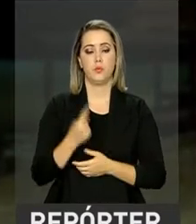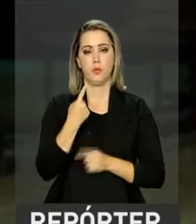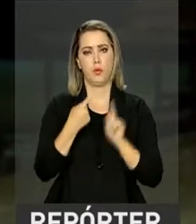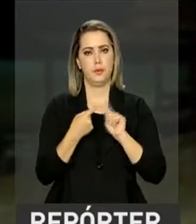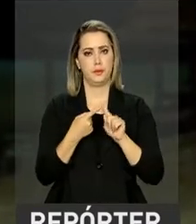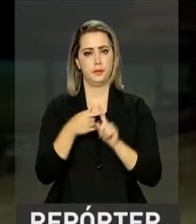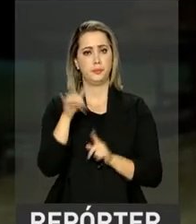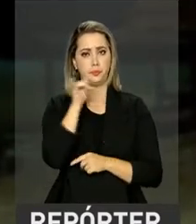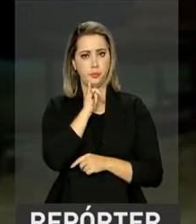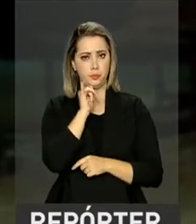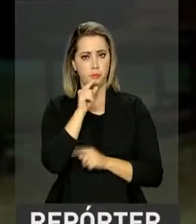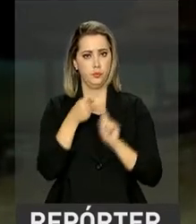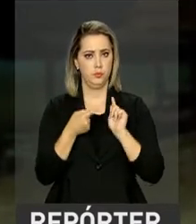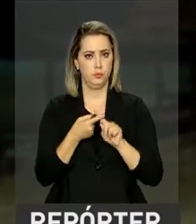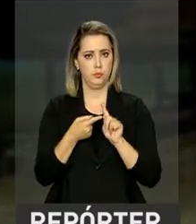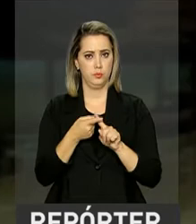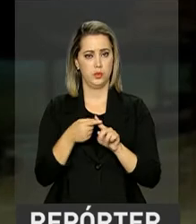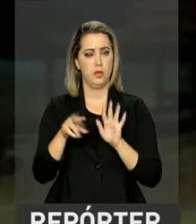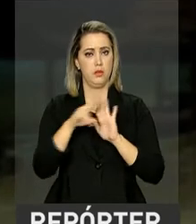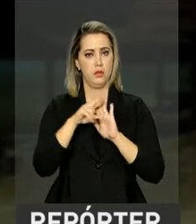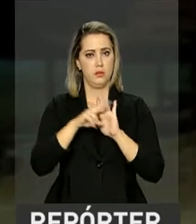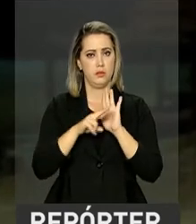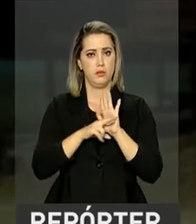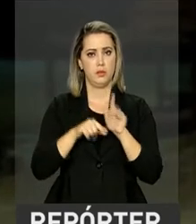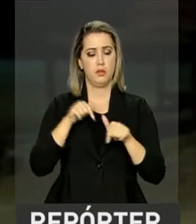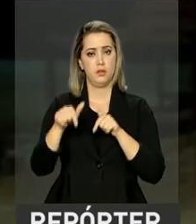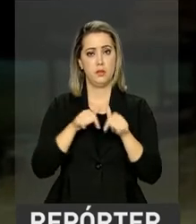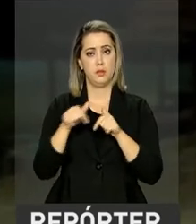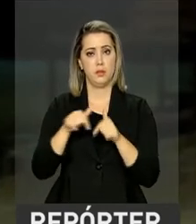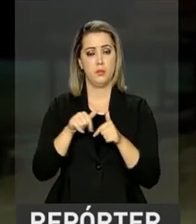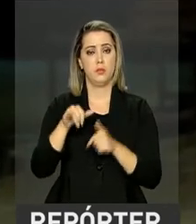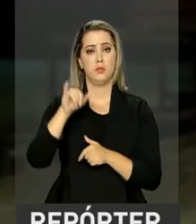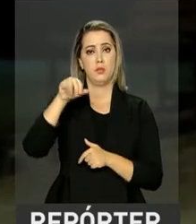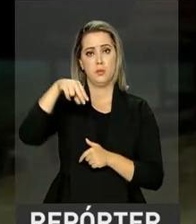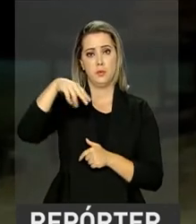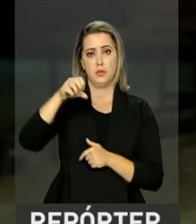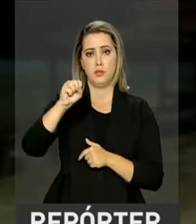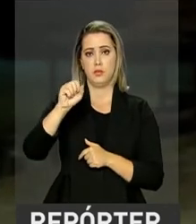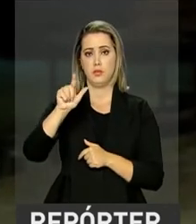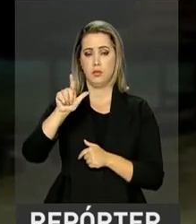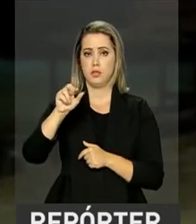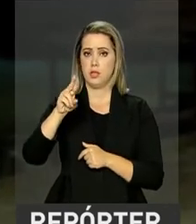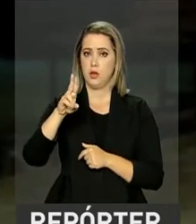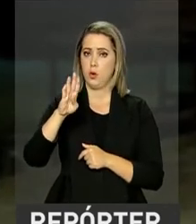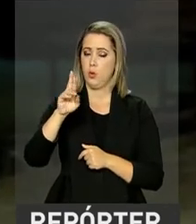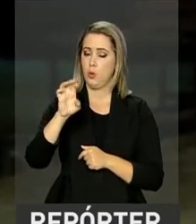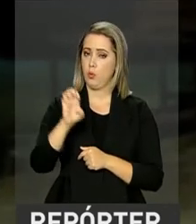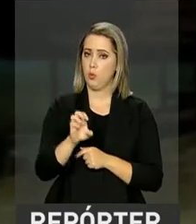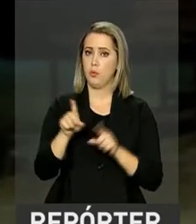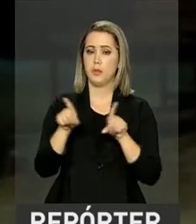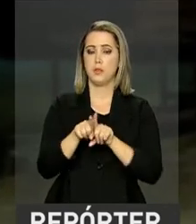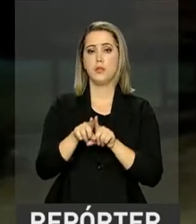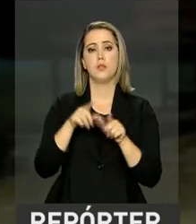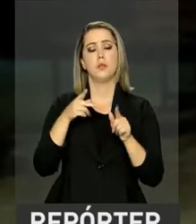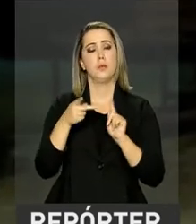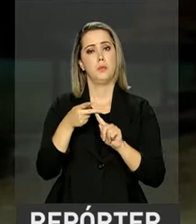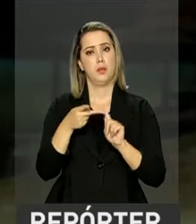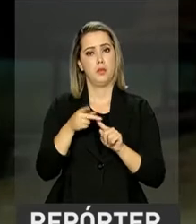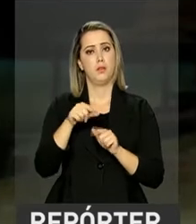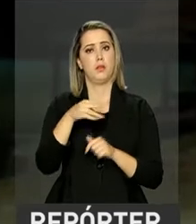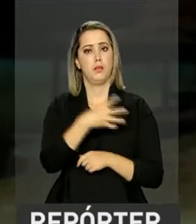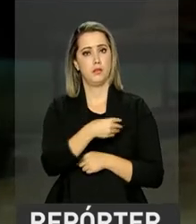delas, por exemplo, é impor regras para o trabalho insalubre de mulheres gestantes e também daquelas que estão